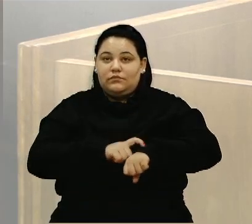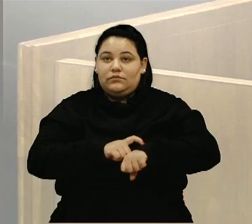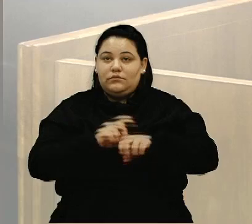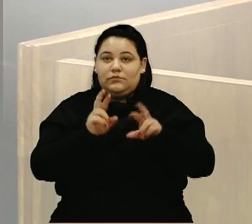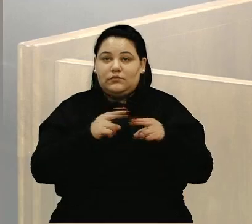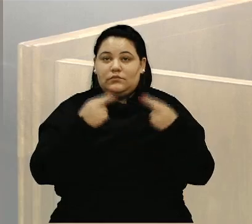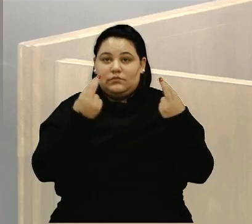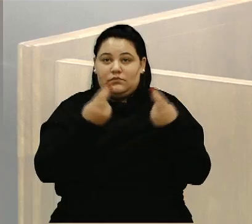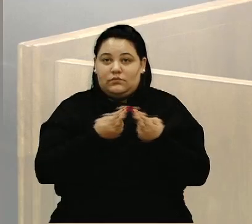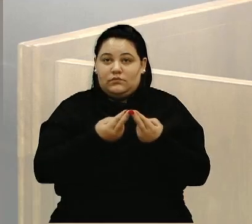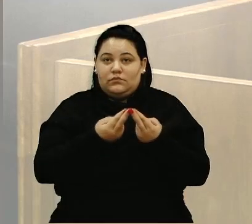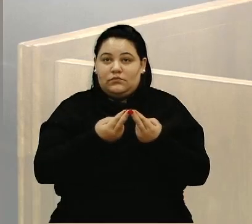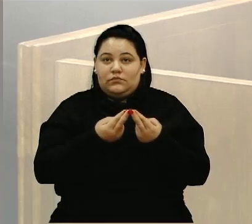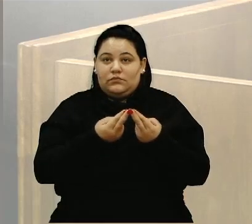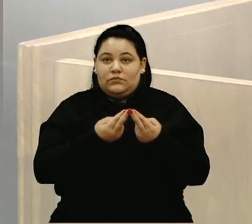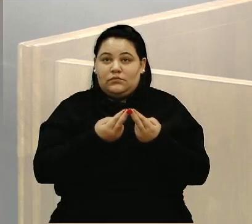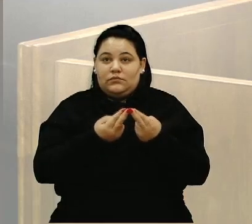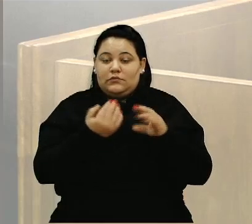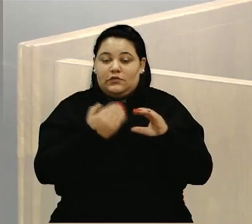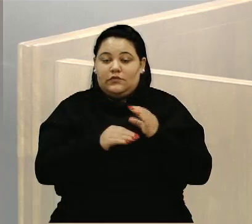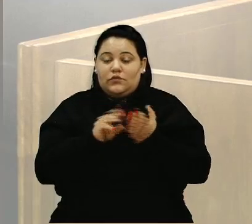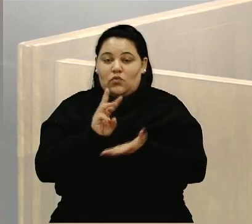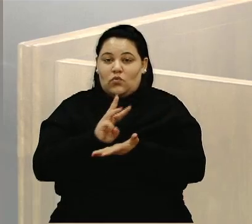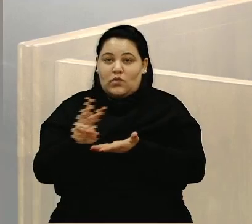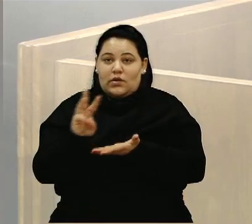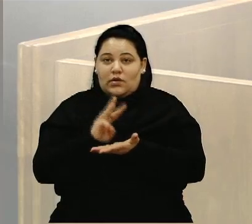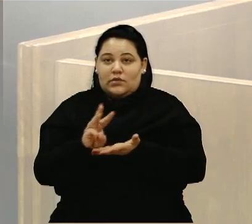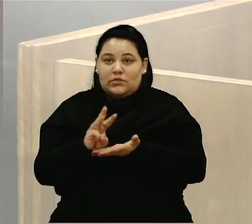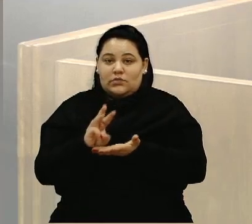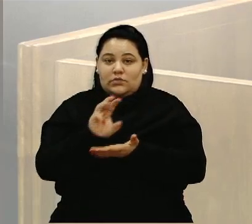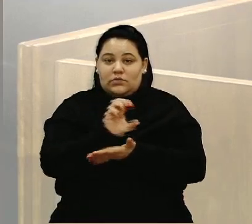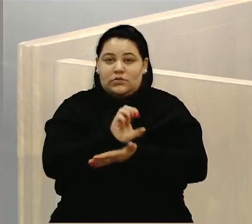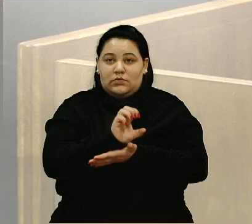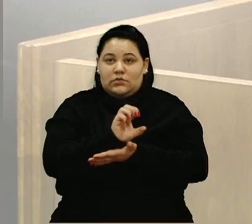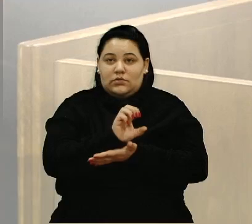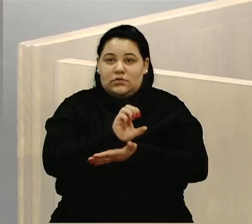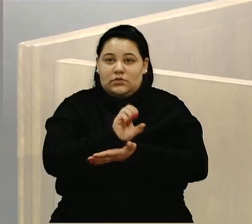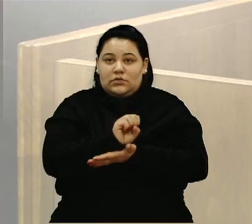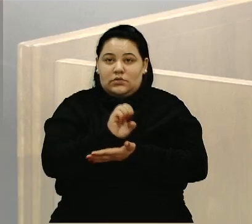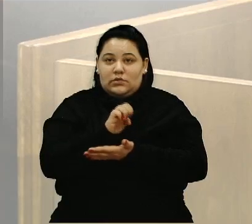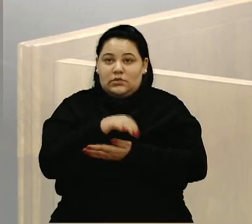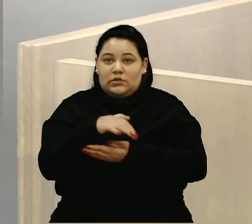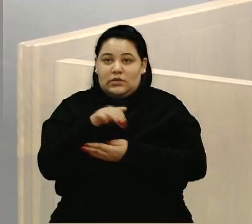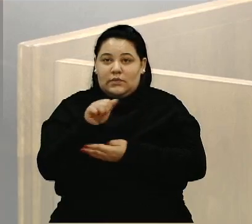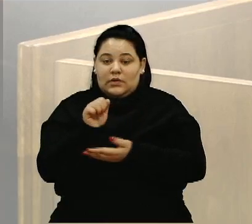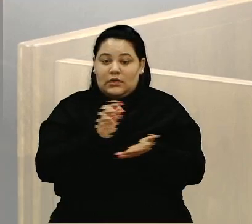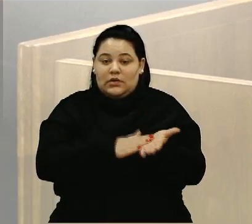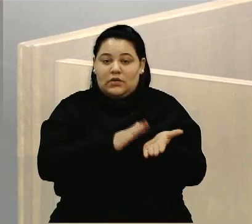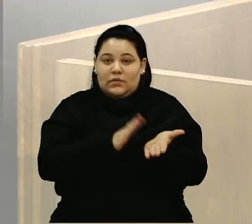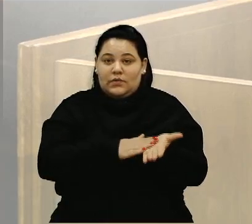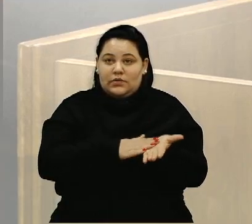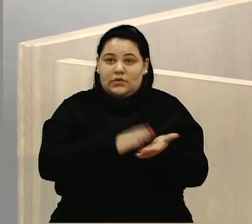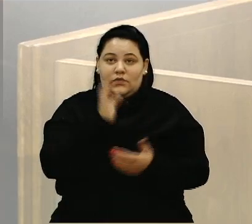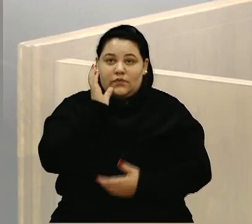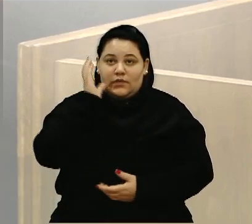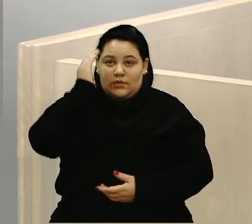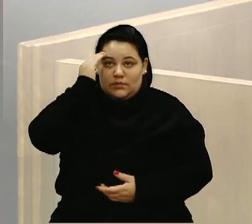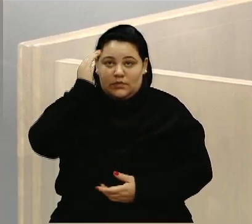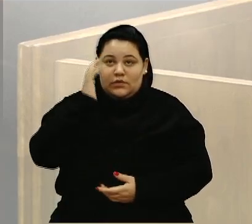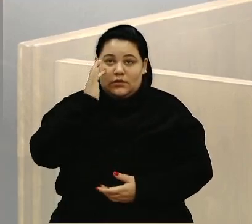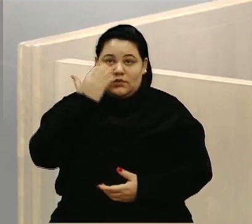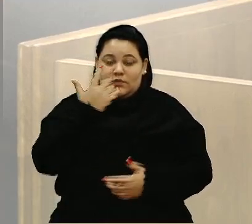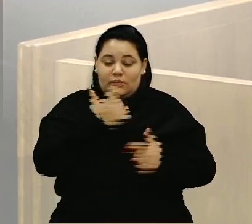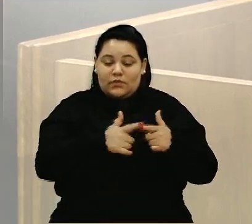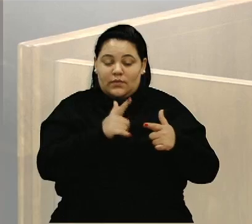mandou um zap para a SEMA, e que, com a cobrança do Felipe, resolveram um problema na região sul. Então, eu peço